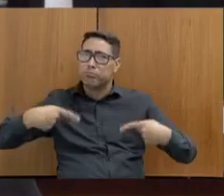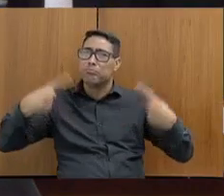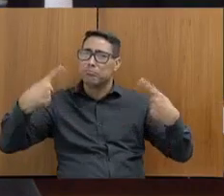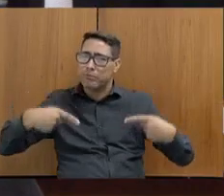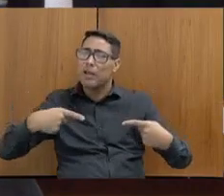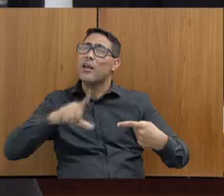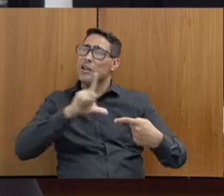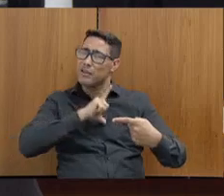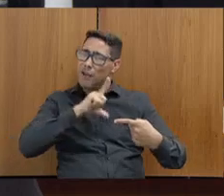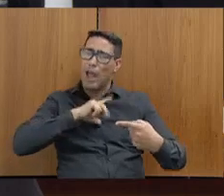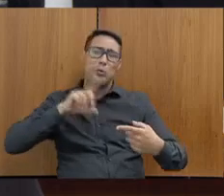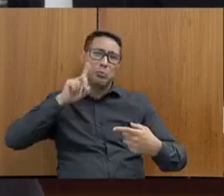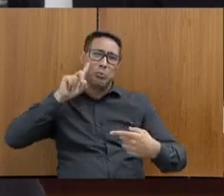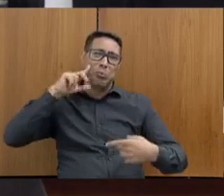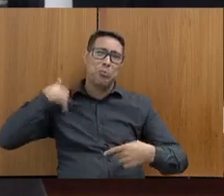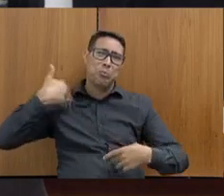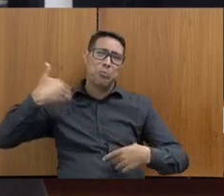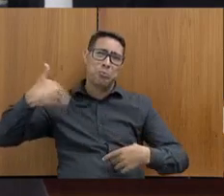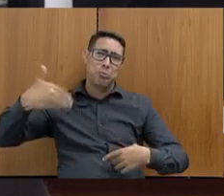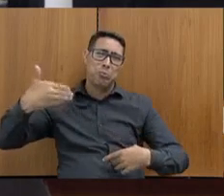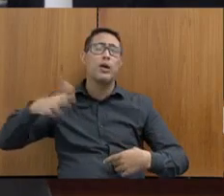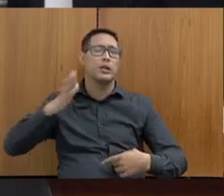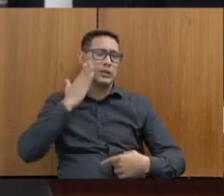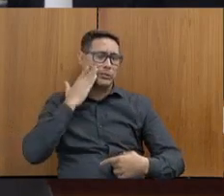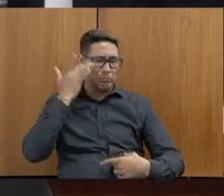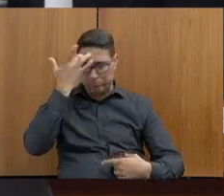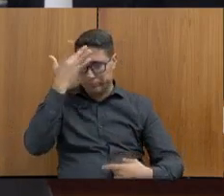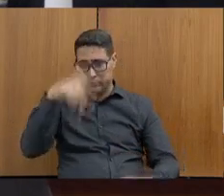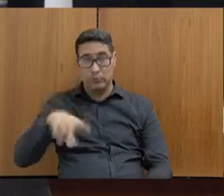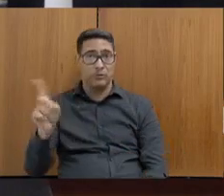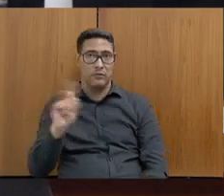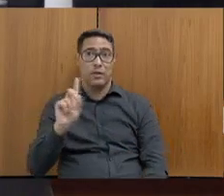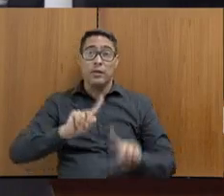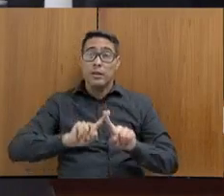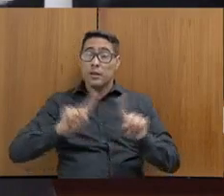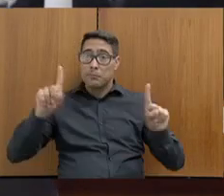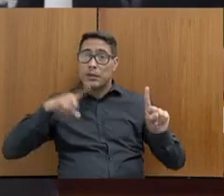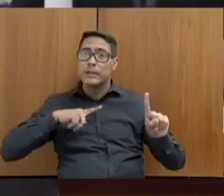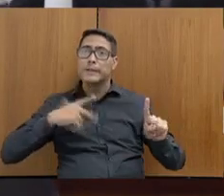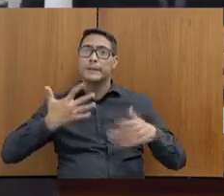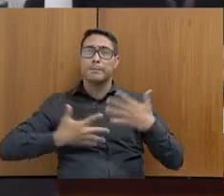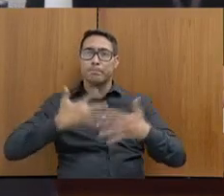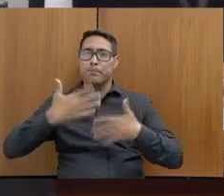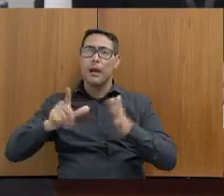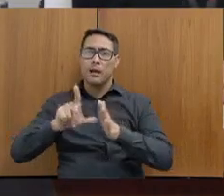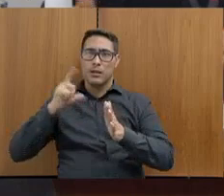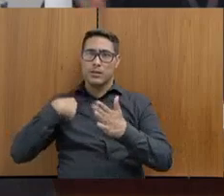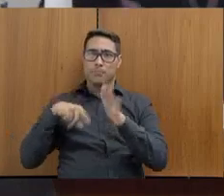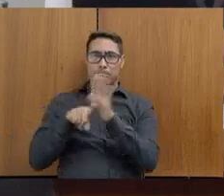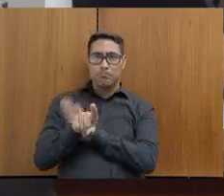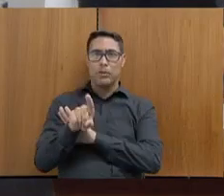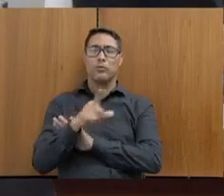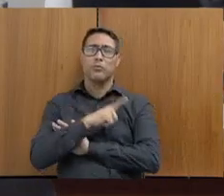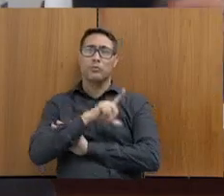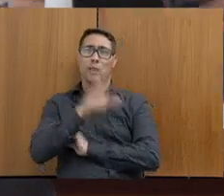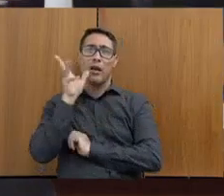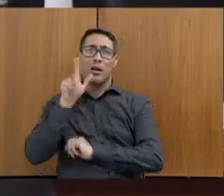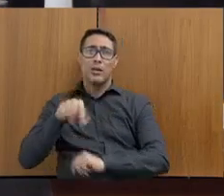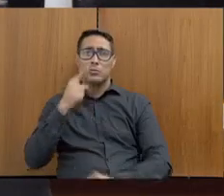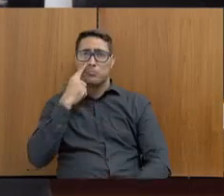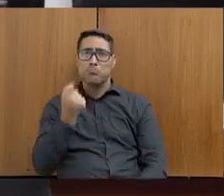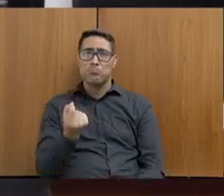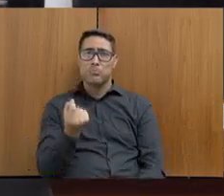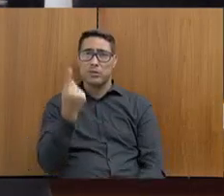vocês a cada dia. Não é fácil. E a gente começa aqui, antes de mais nada de fazer as perguntas. Eu acho um absurdo o que a